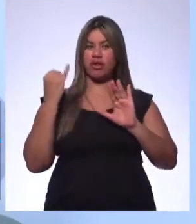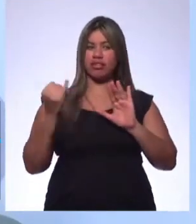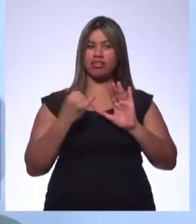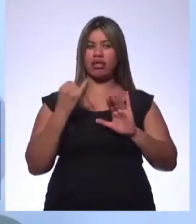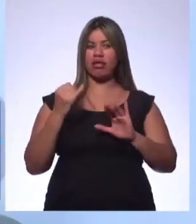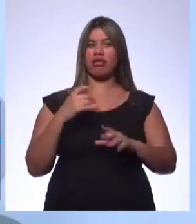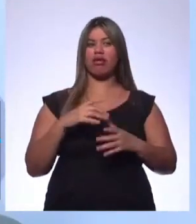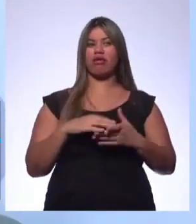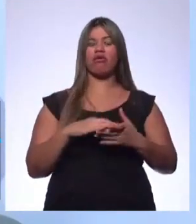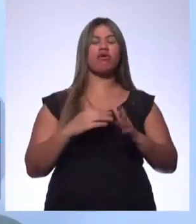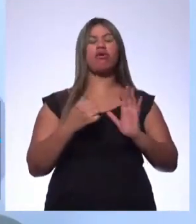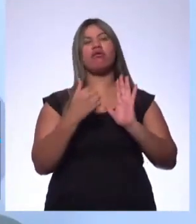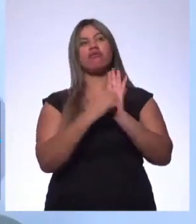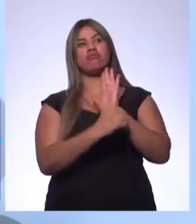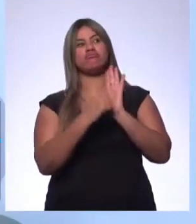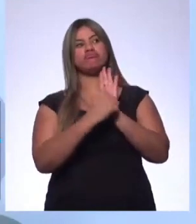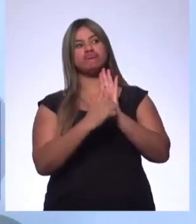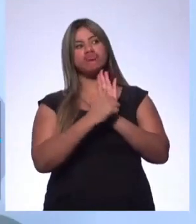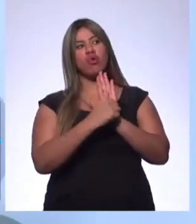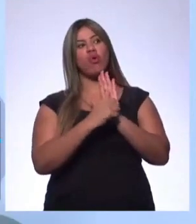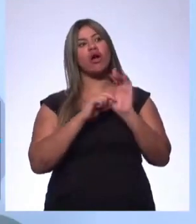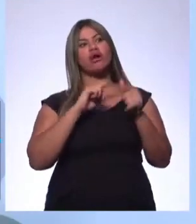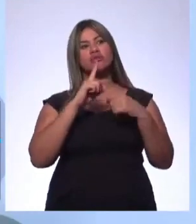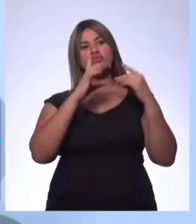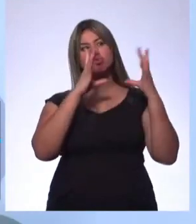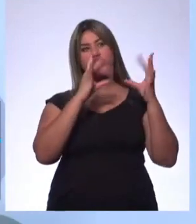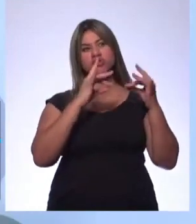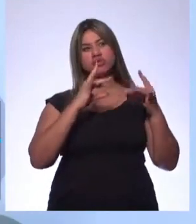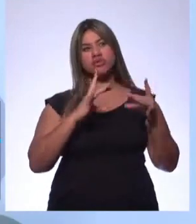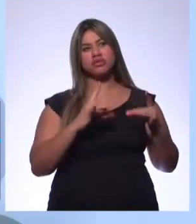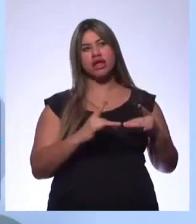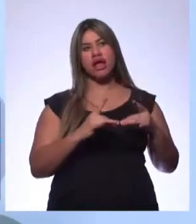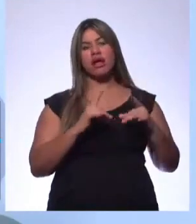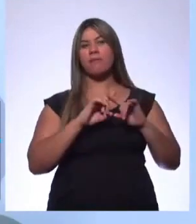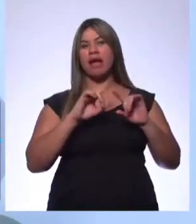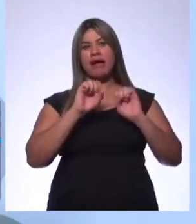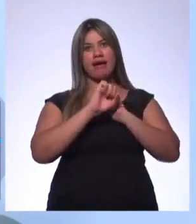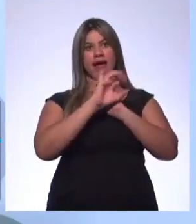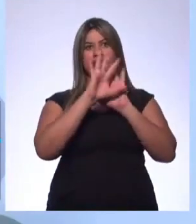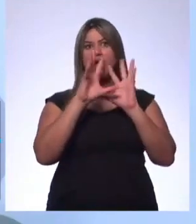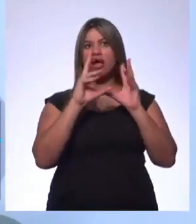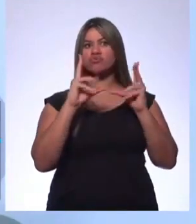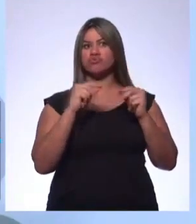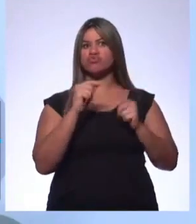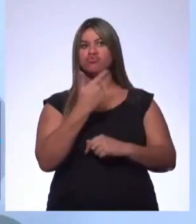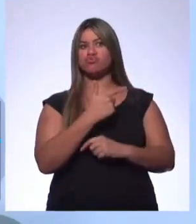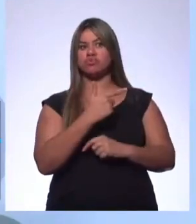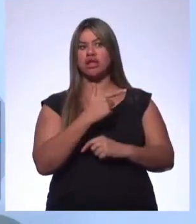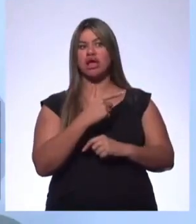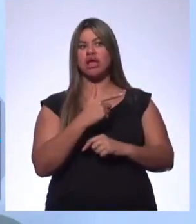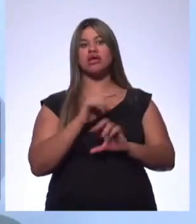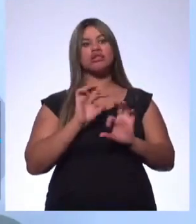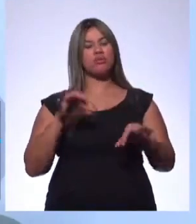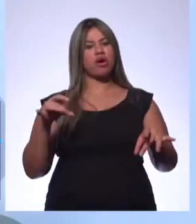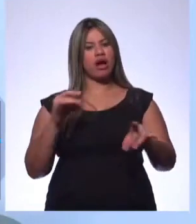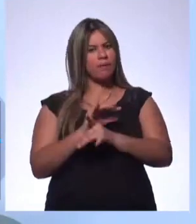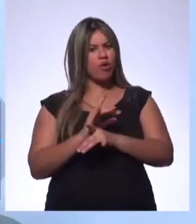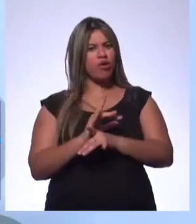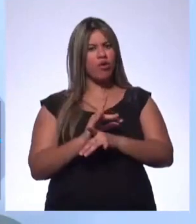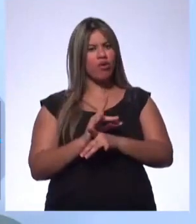coisa corriqueira, você apresenta, aí você fala um pouquinho sobre o filme, mas não deixa muito claro, não marca o seu texto, e depois já acabou.